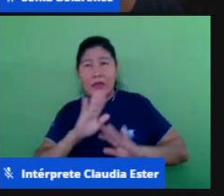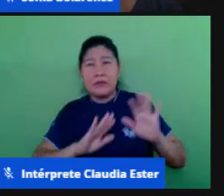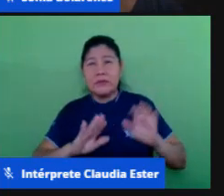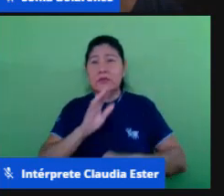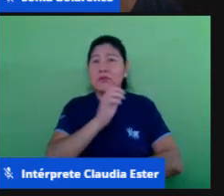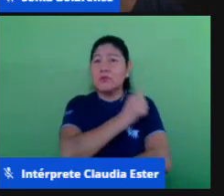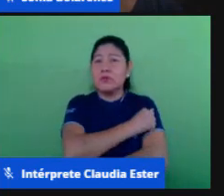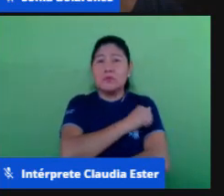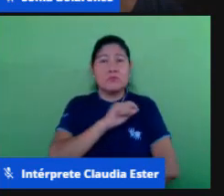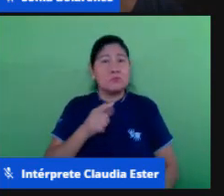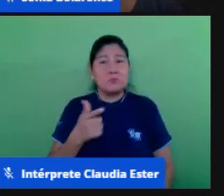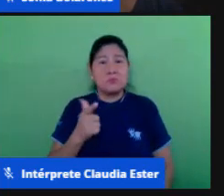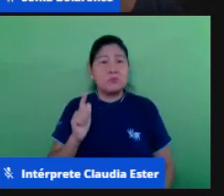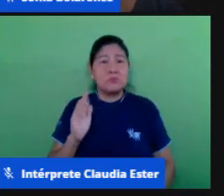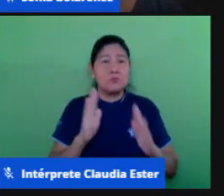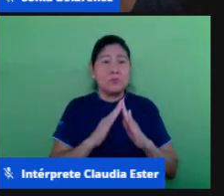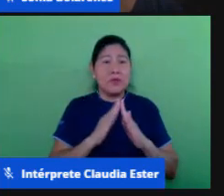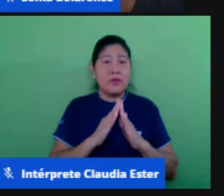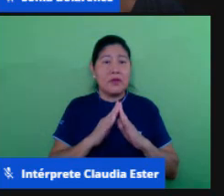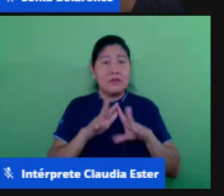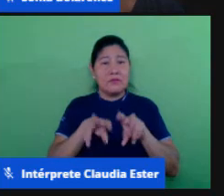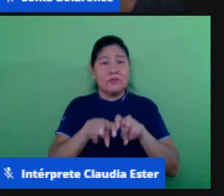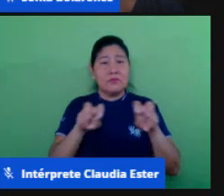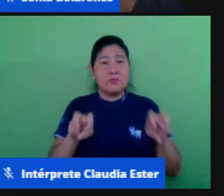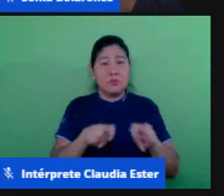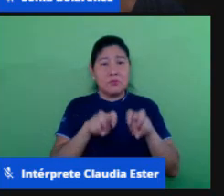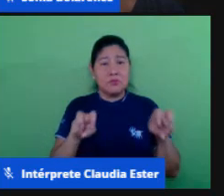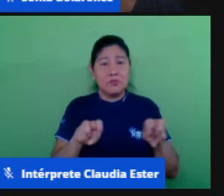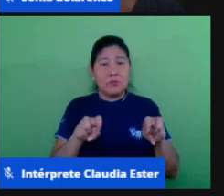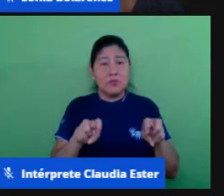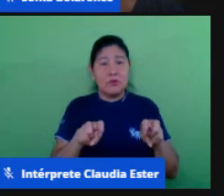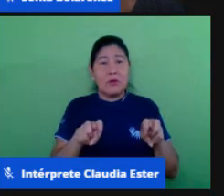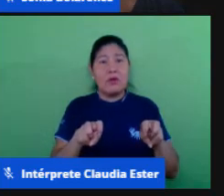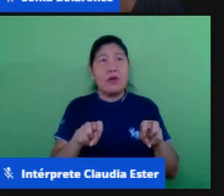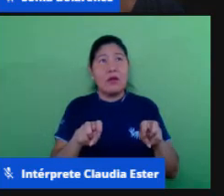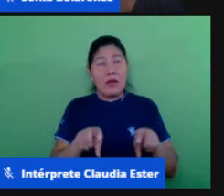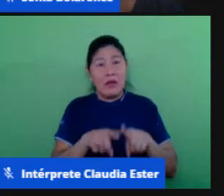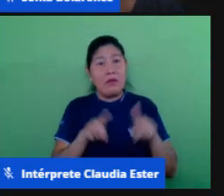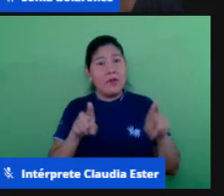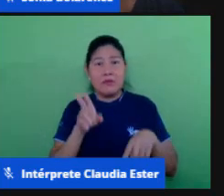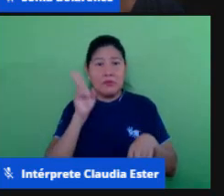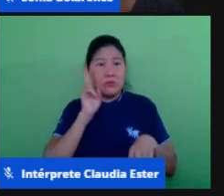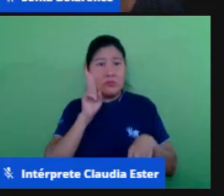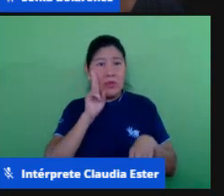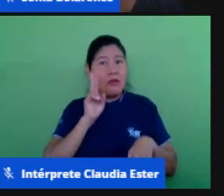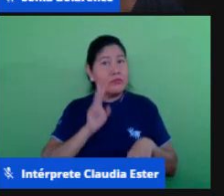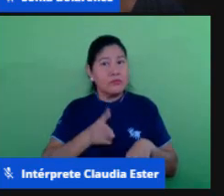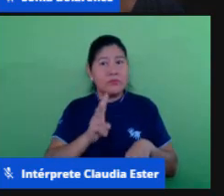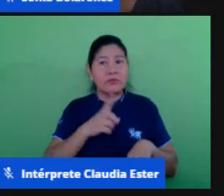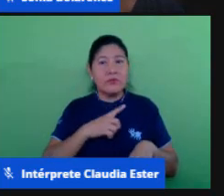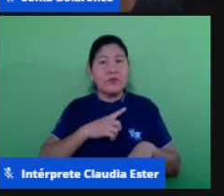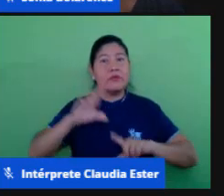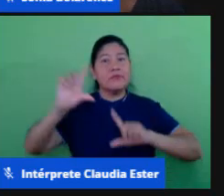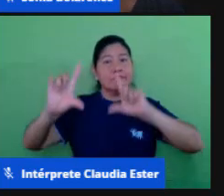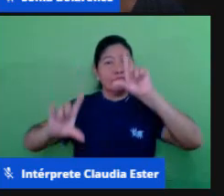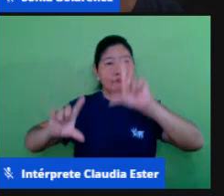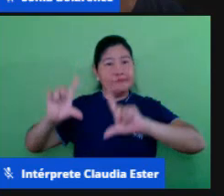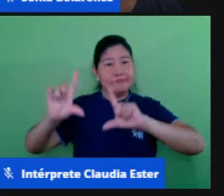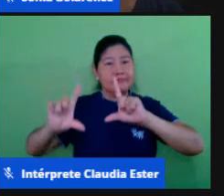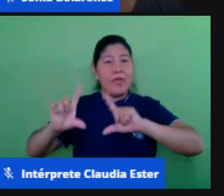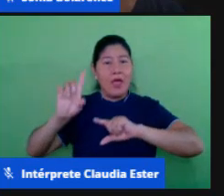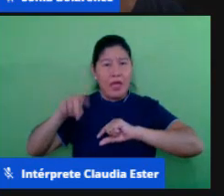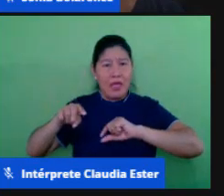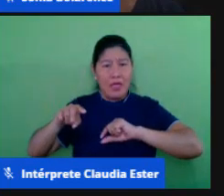computador mas o mais comum é que se tem uma televisão é uma tecnologia da informação